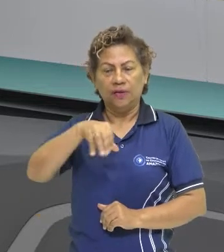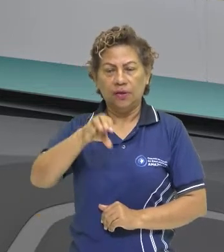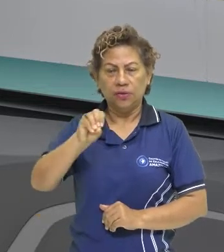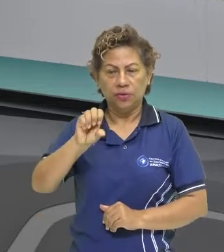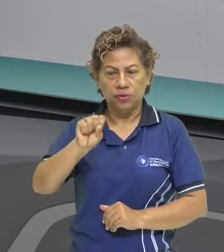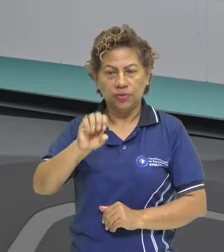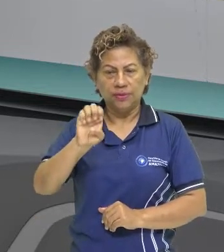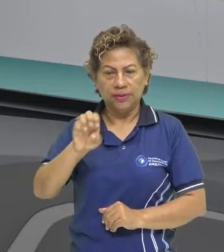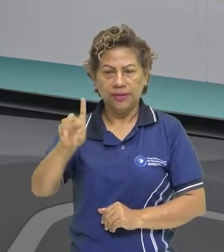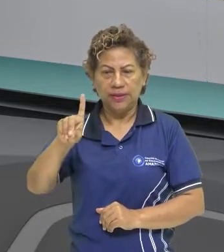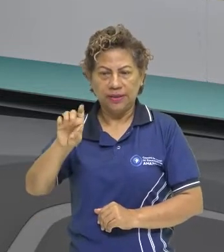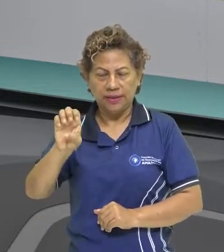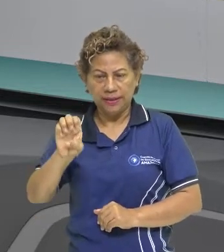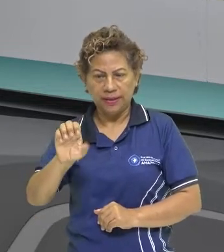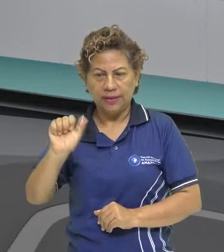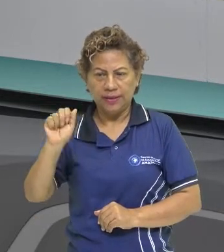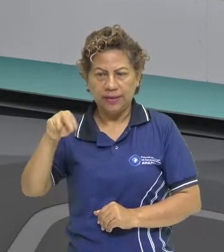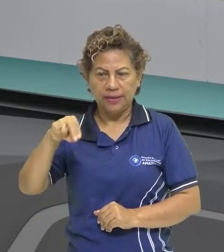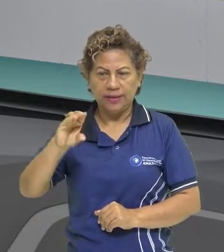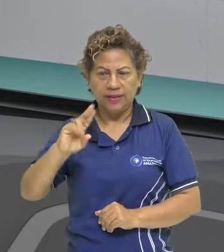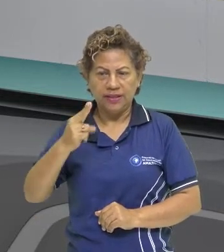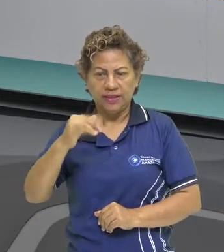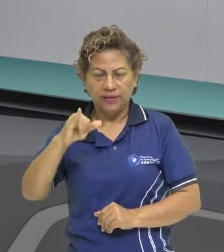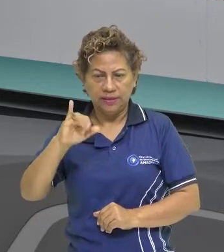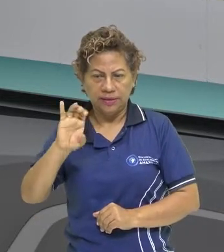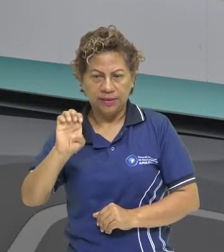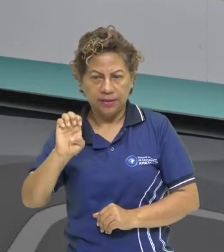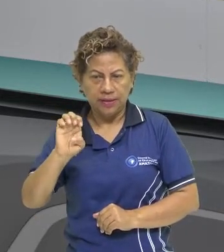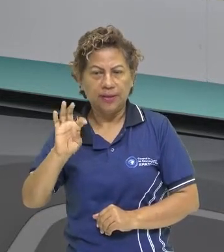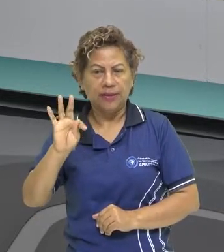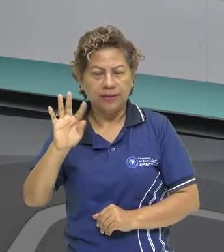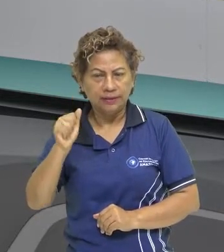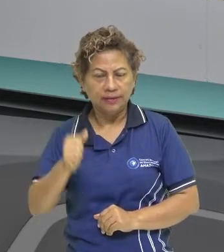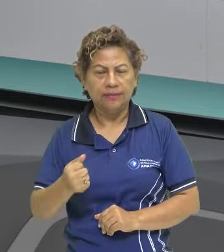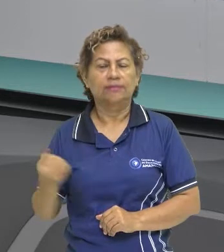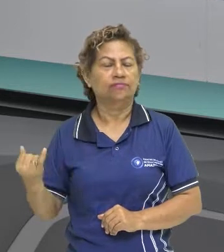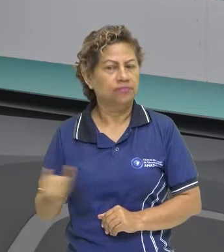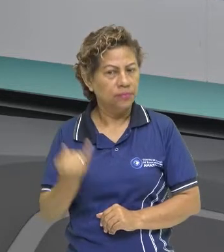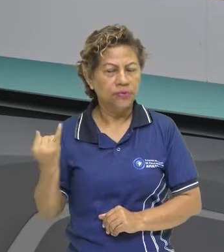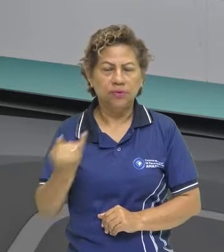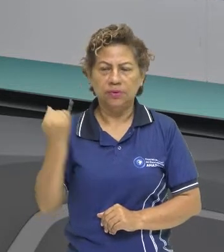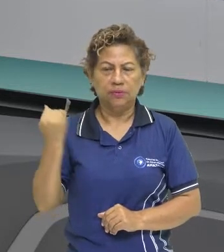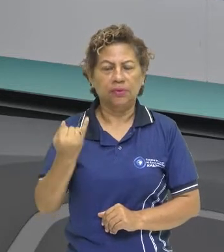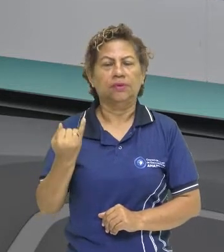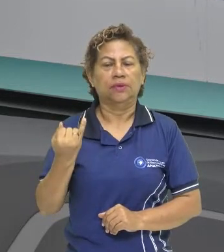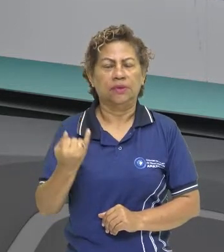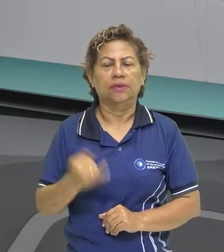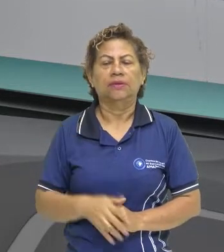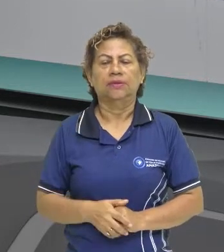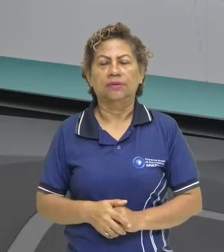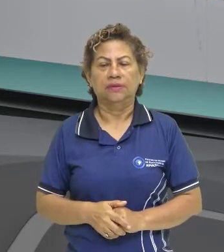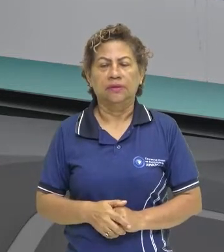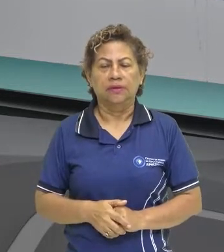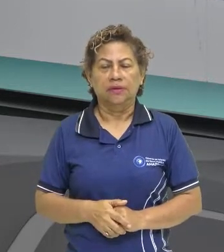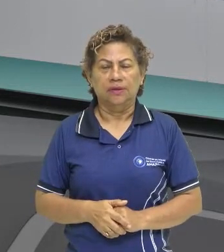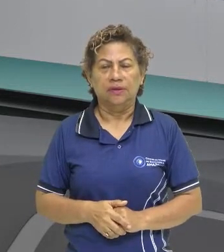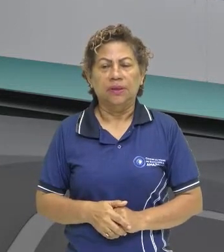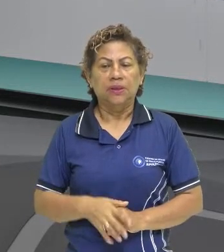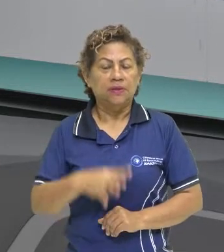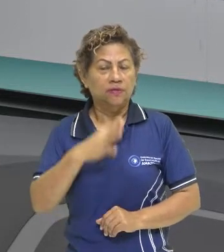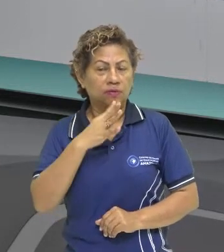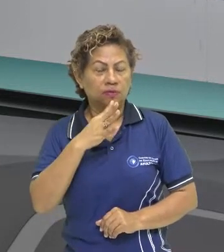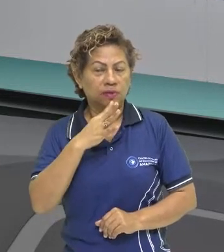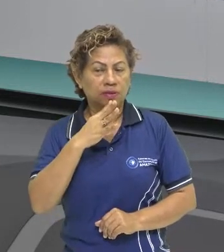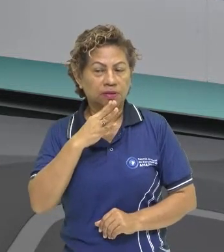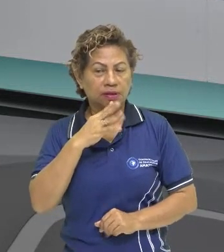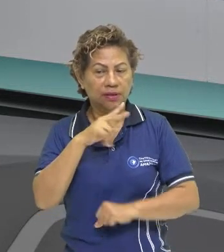Anchieta, esse é o principal nome do quentismo jesuíta no Brasil, né, ele ficou conhecido como o quê? Como um